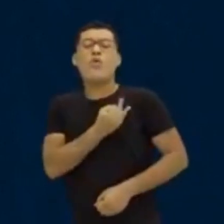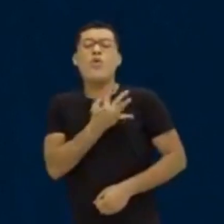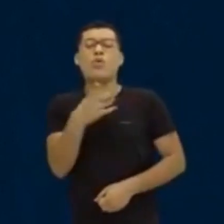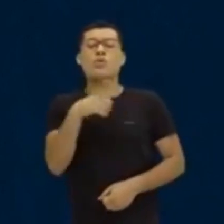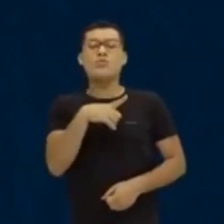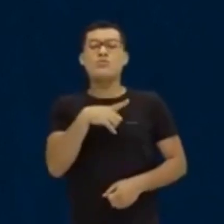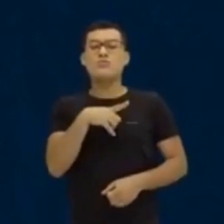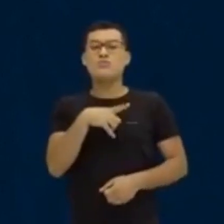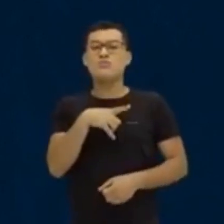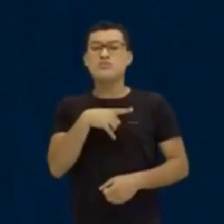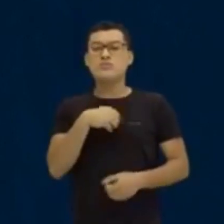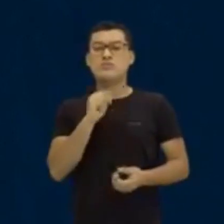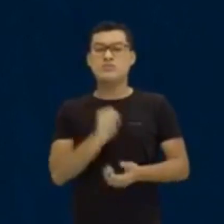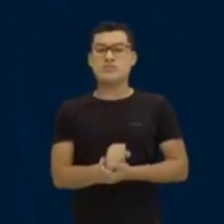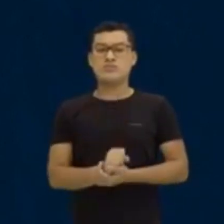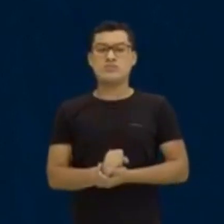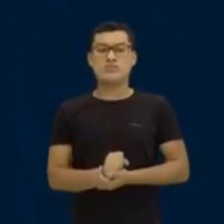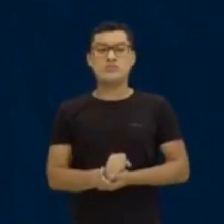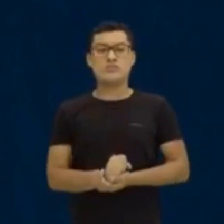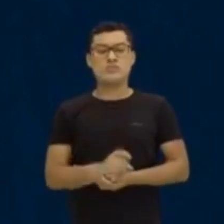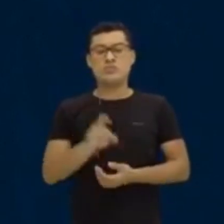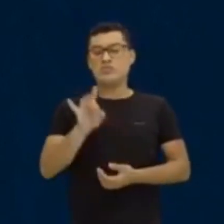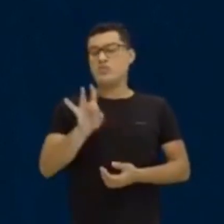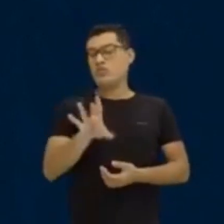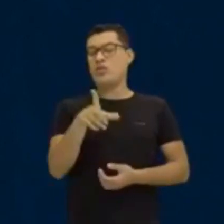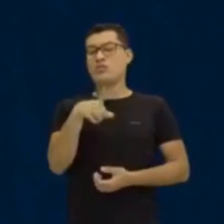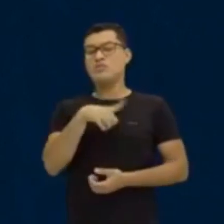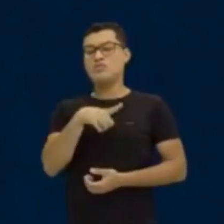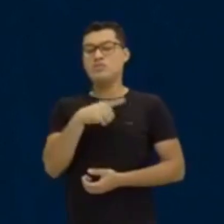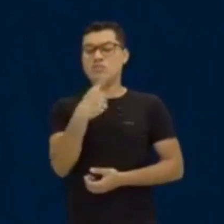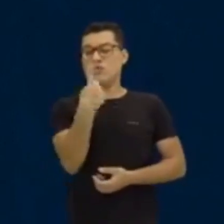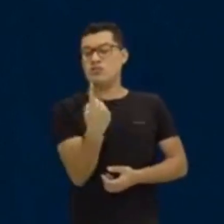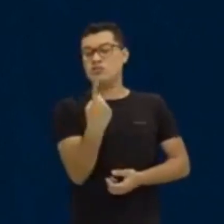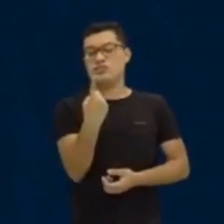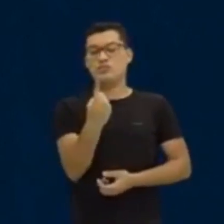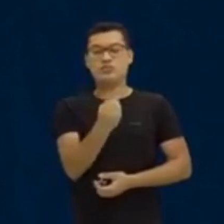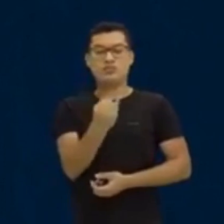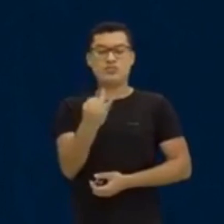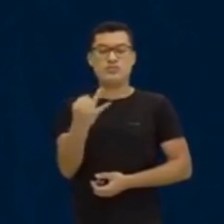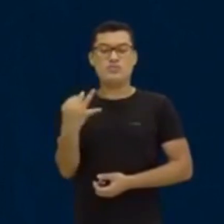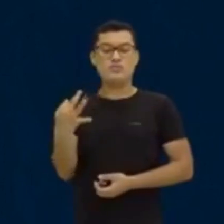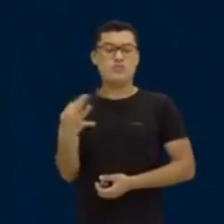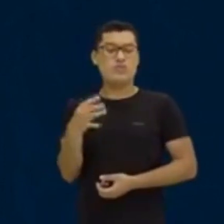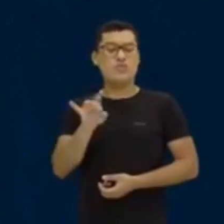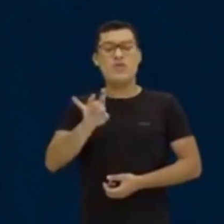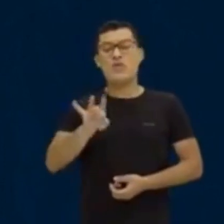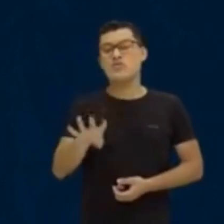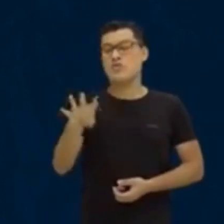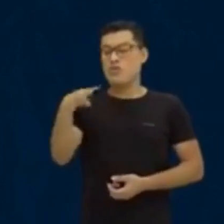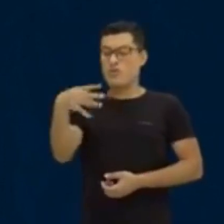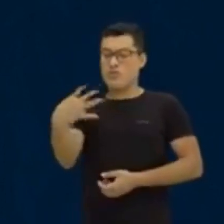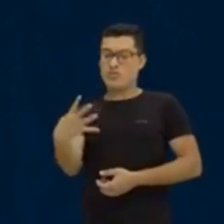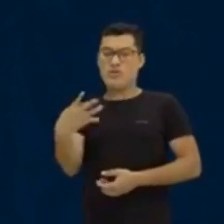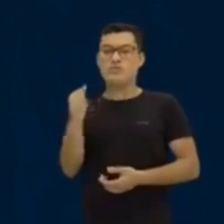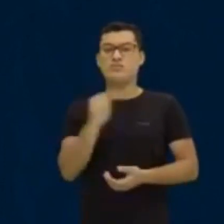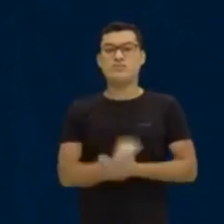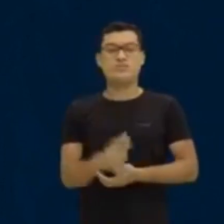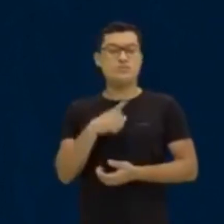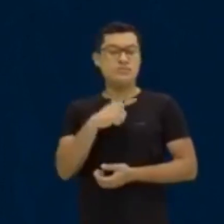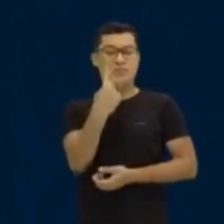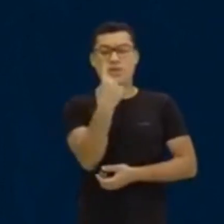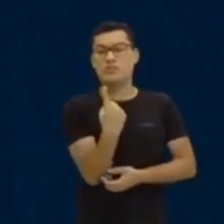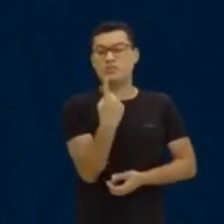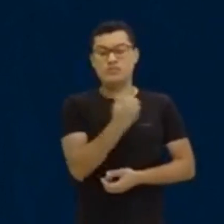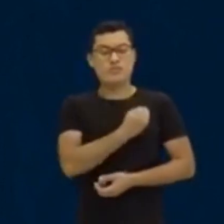estão se repetindo? Só tem um número se repetindo. É só o 4. Então, se só tem um